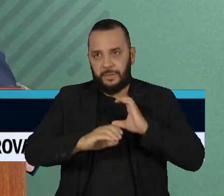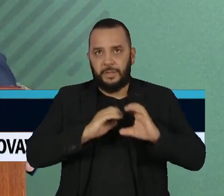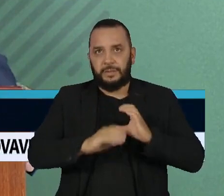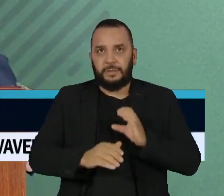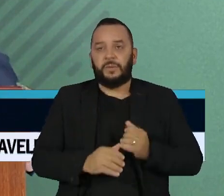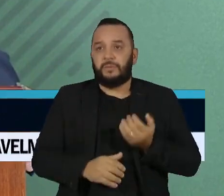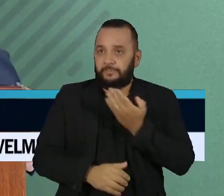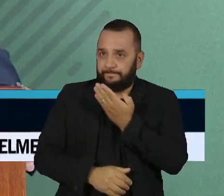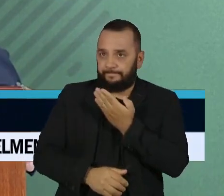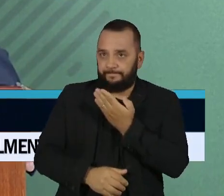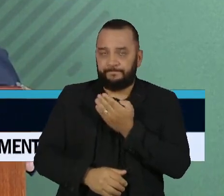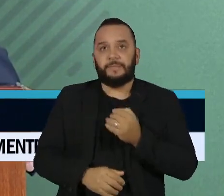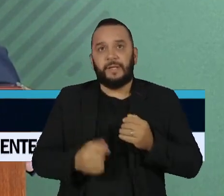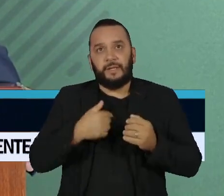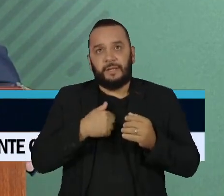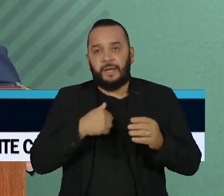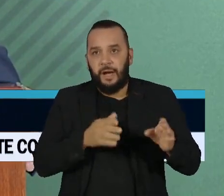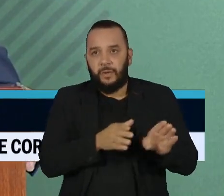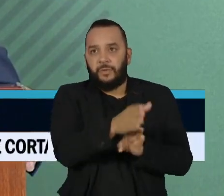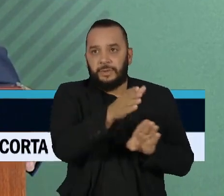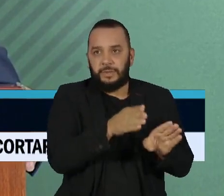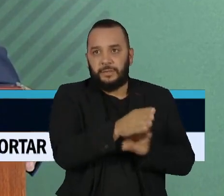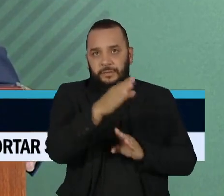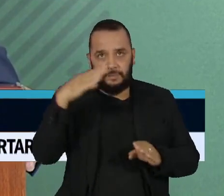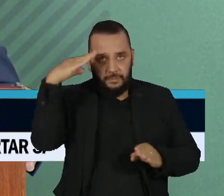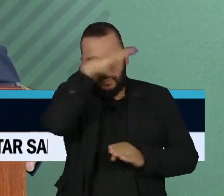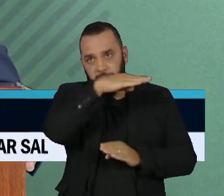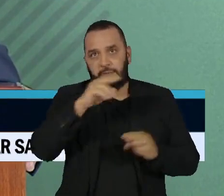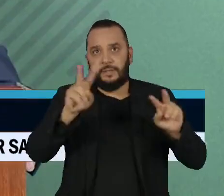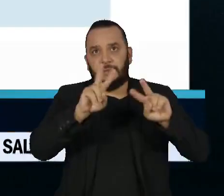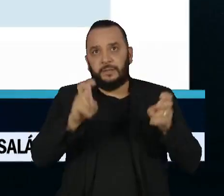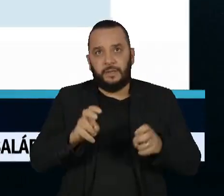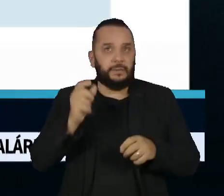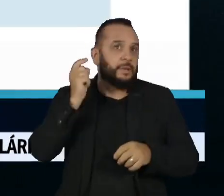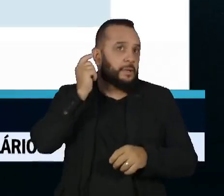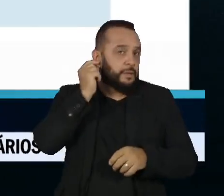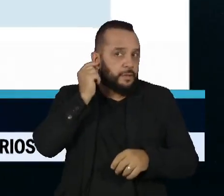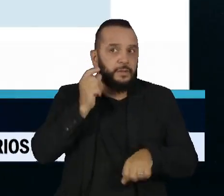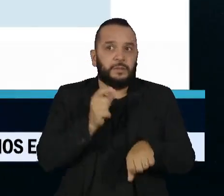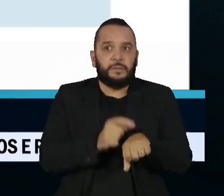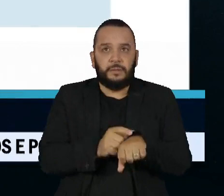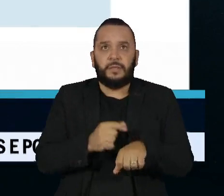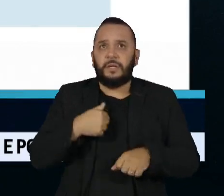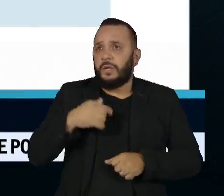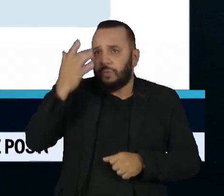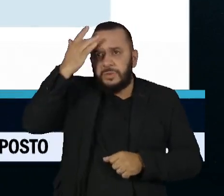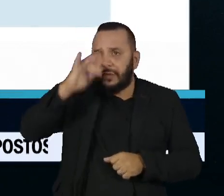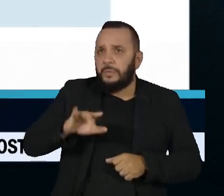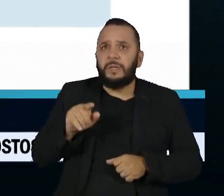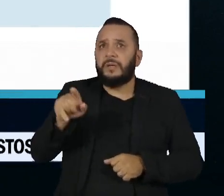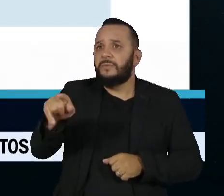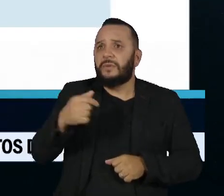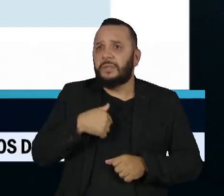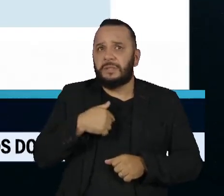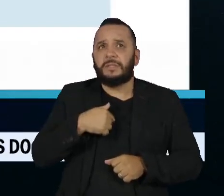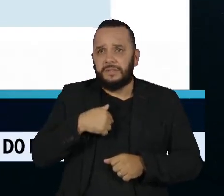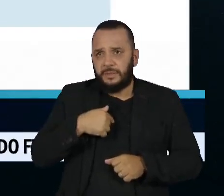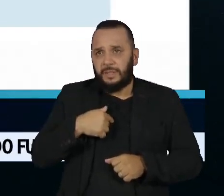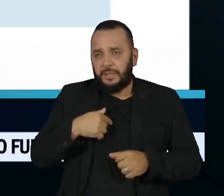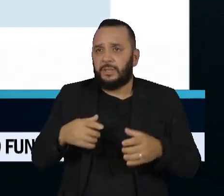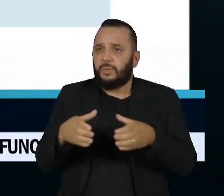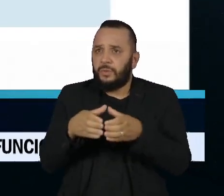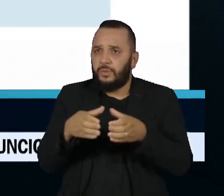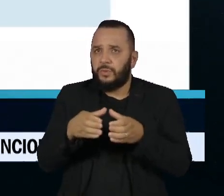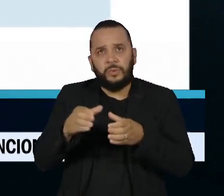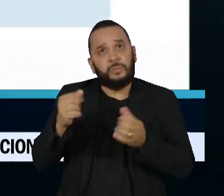estava aconselhando o ex-presidente no caso das joias. Cara, eu nem sabia que você estava no circuito. E eu falei,